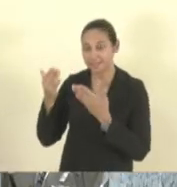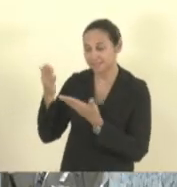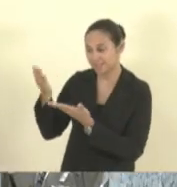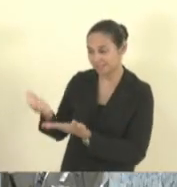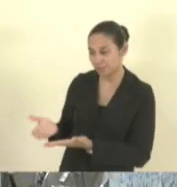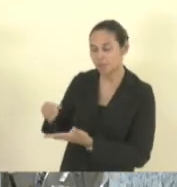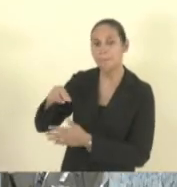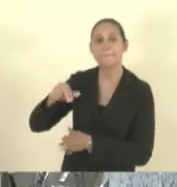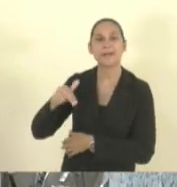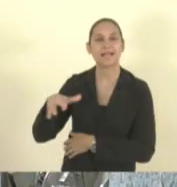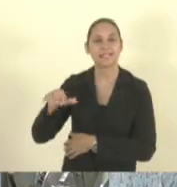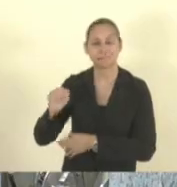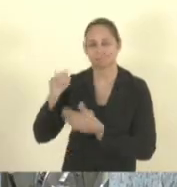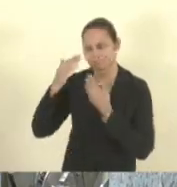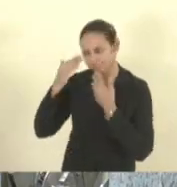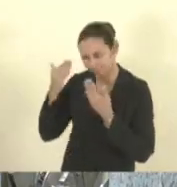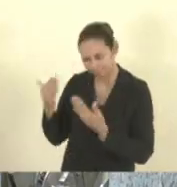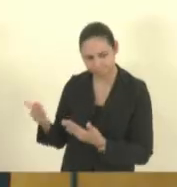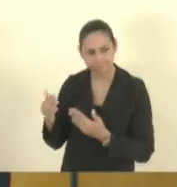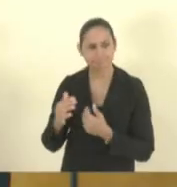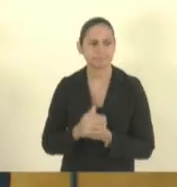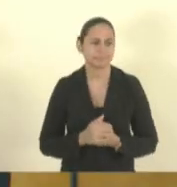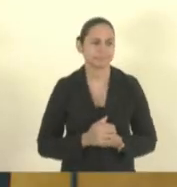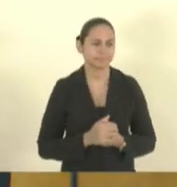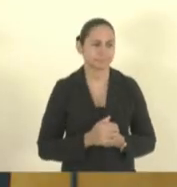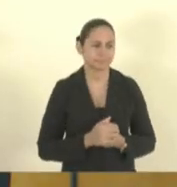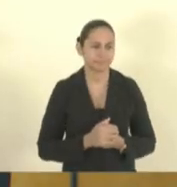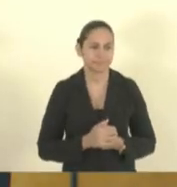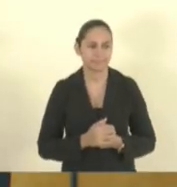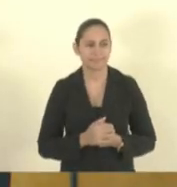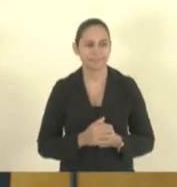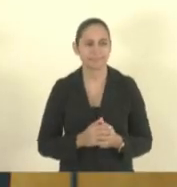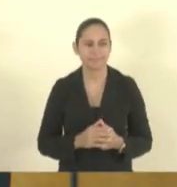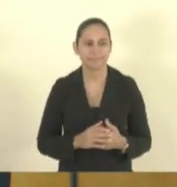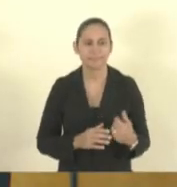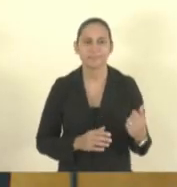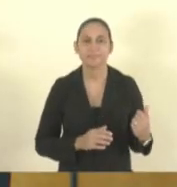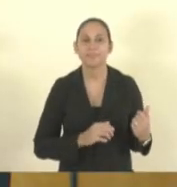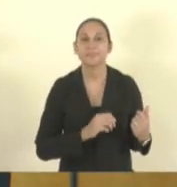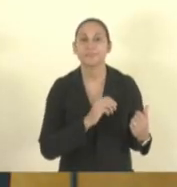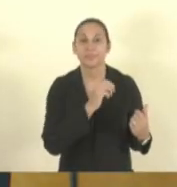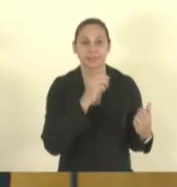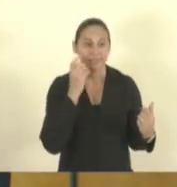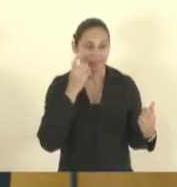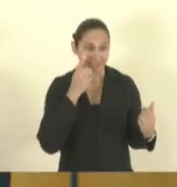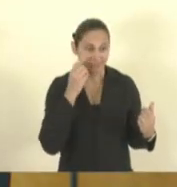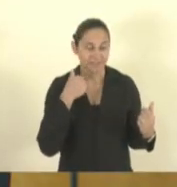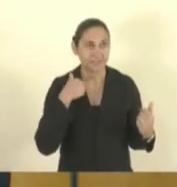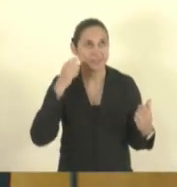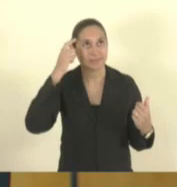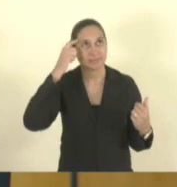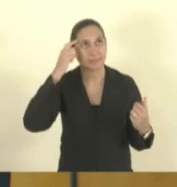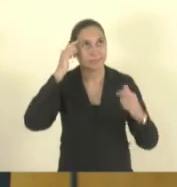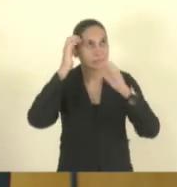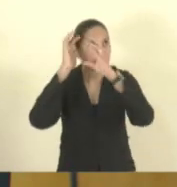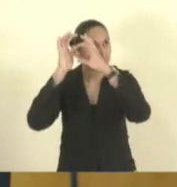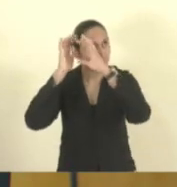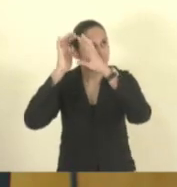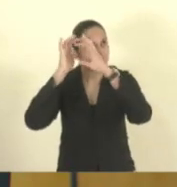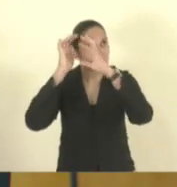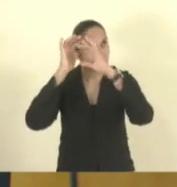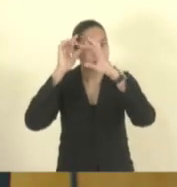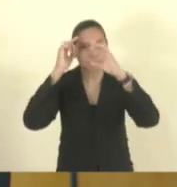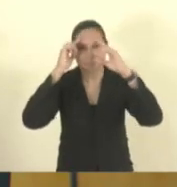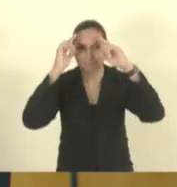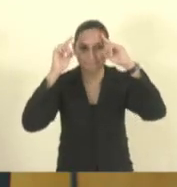Cristina e quando o Fabrício Gandini fala aqui que ele fica com a cabeça mil né e as